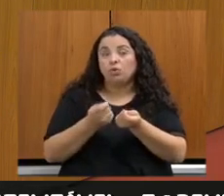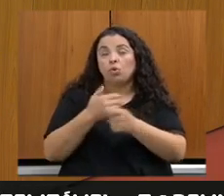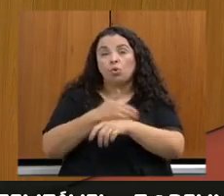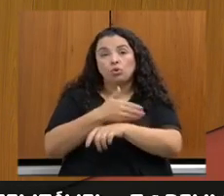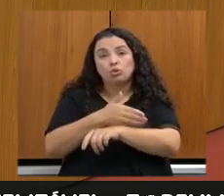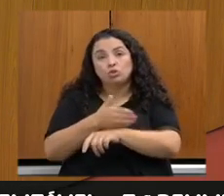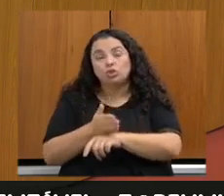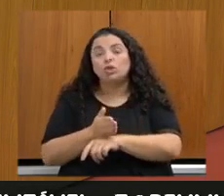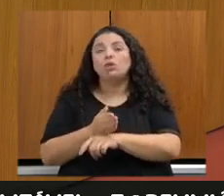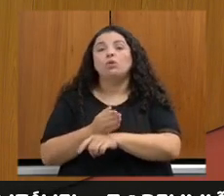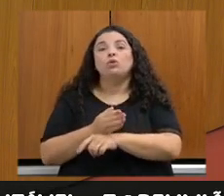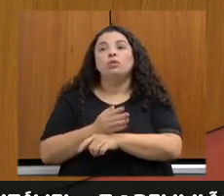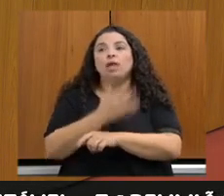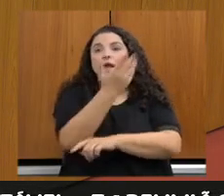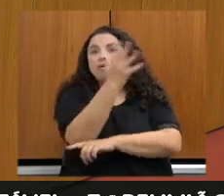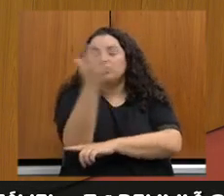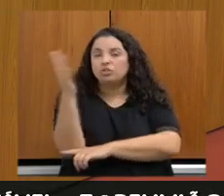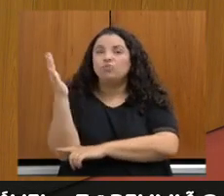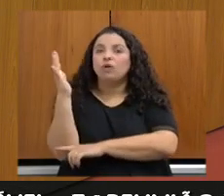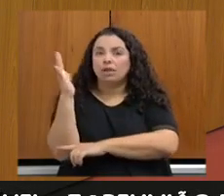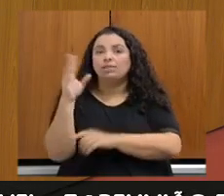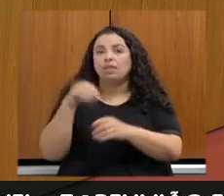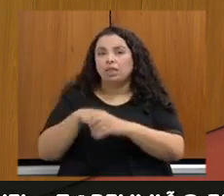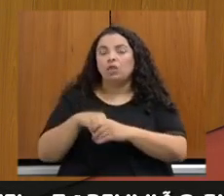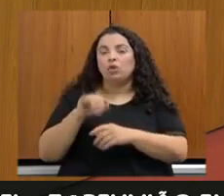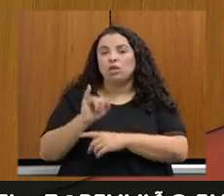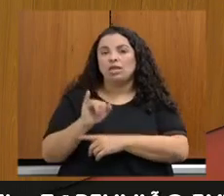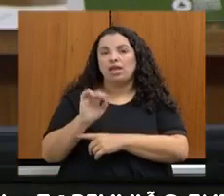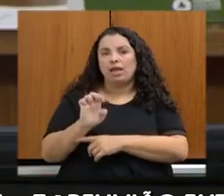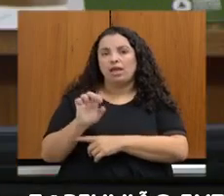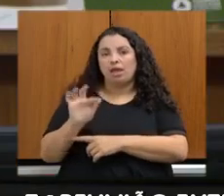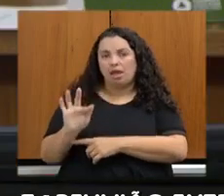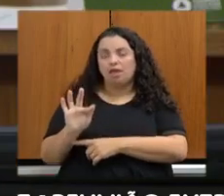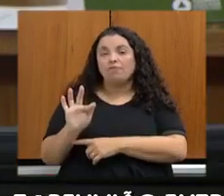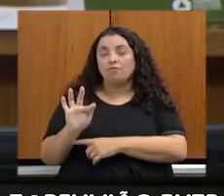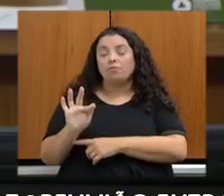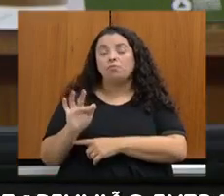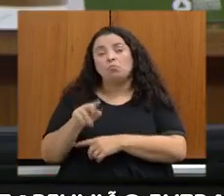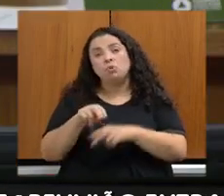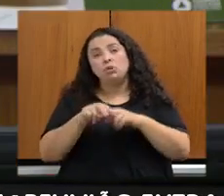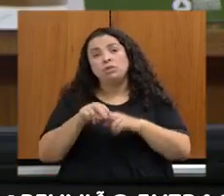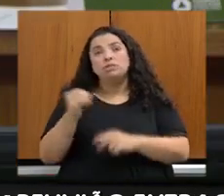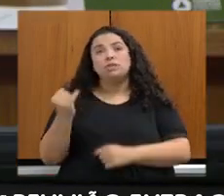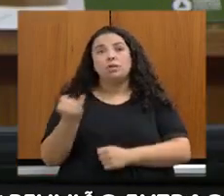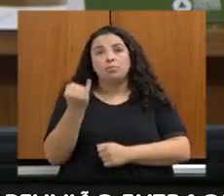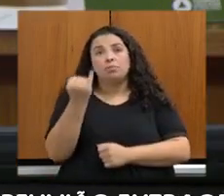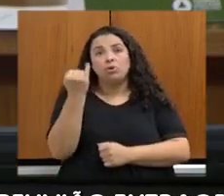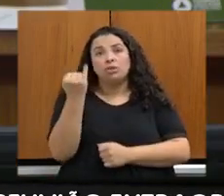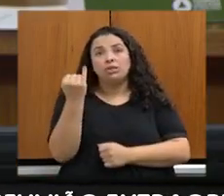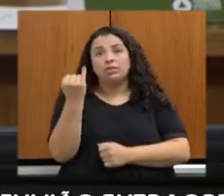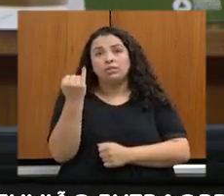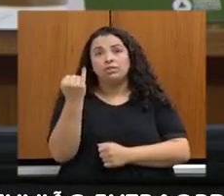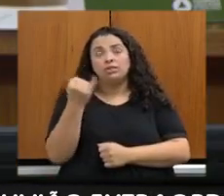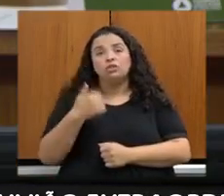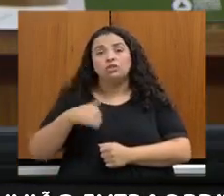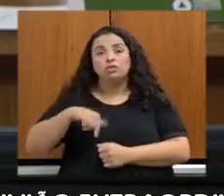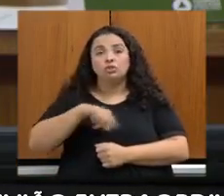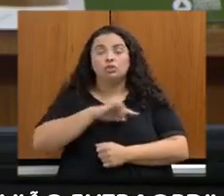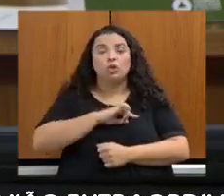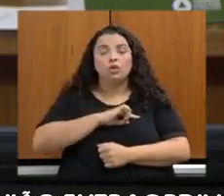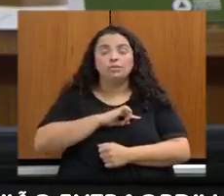vegetal no IEF, e por isso a importância da gente